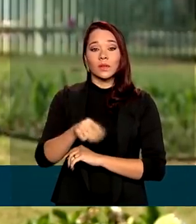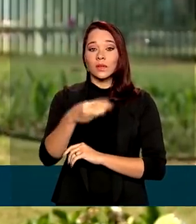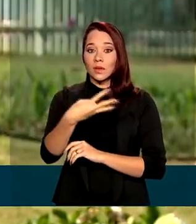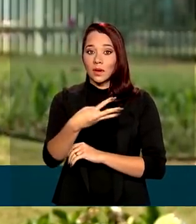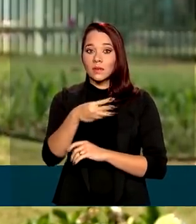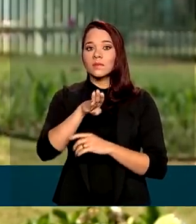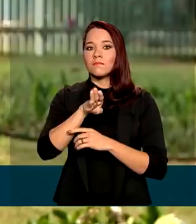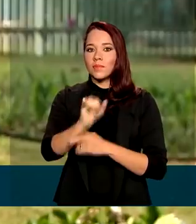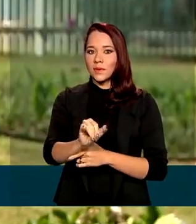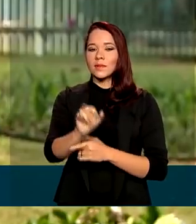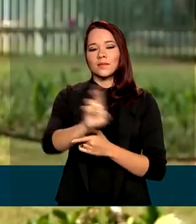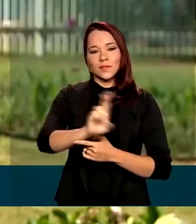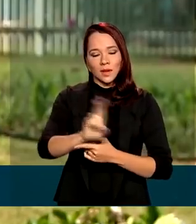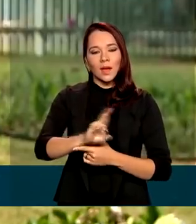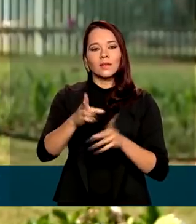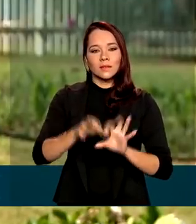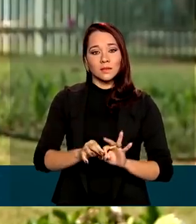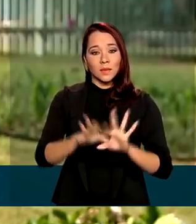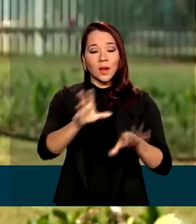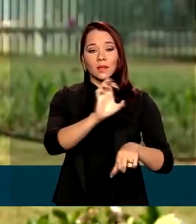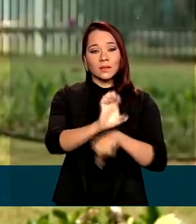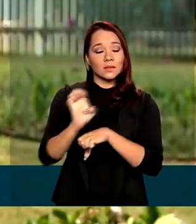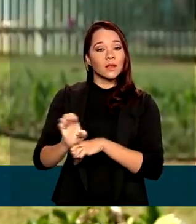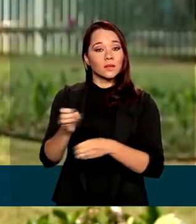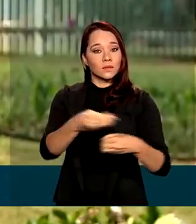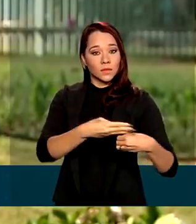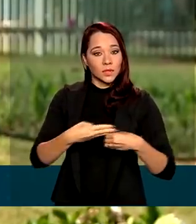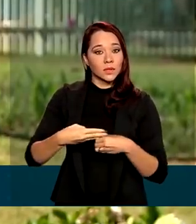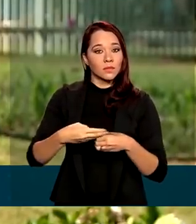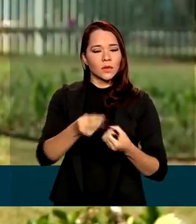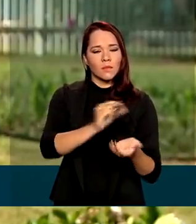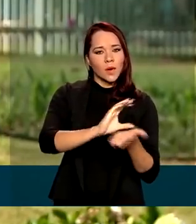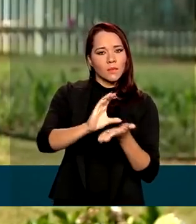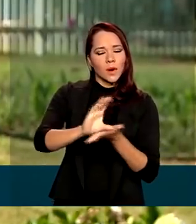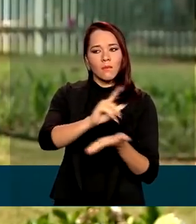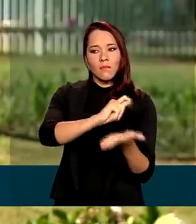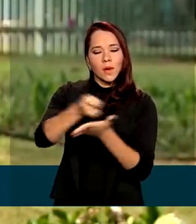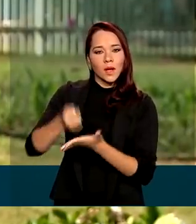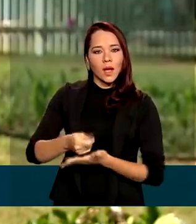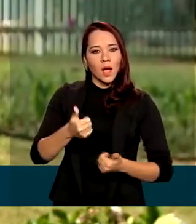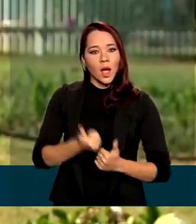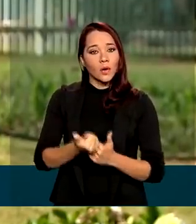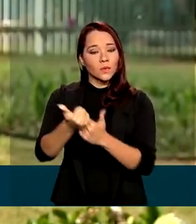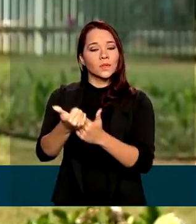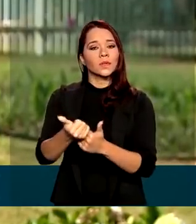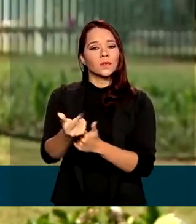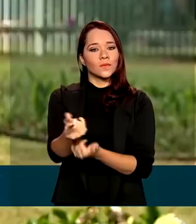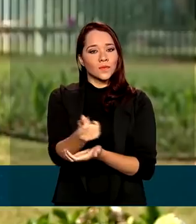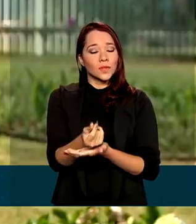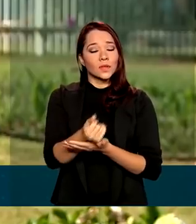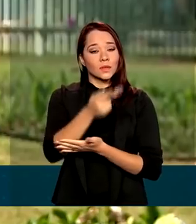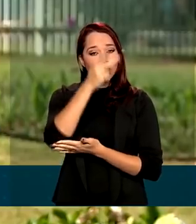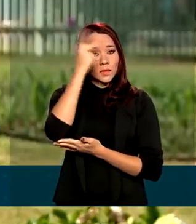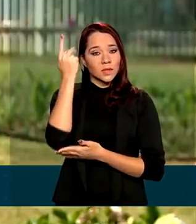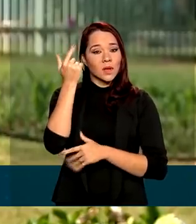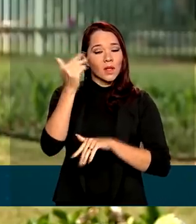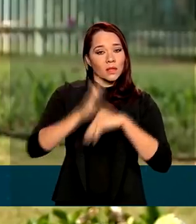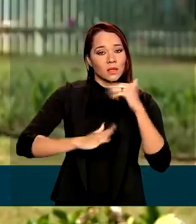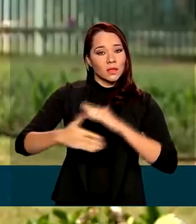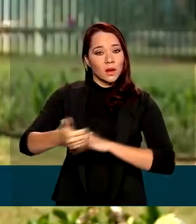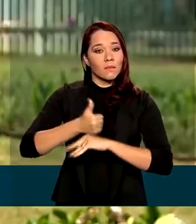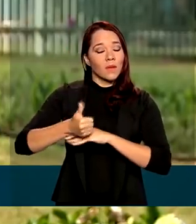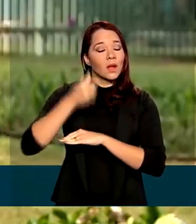bilhões de reais liberados a estados e municípios para pagar o auxílio financeiro a artistas e